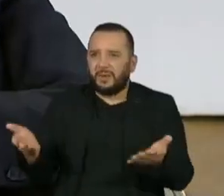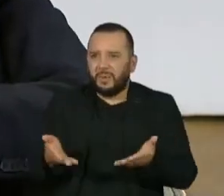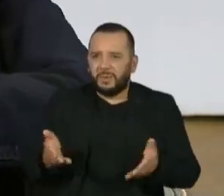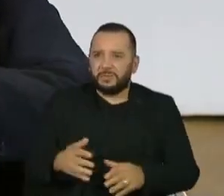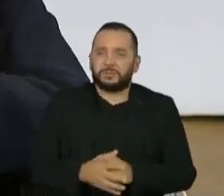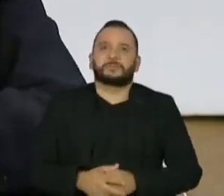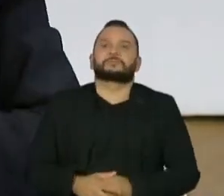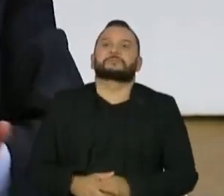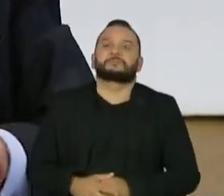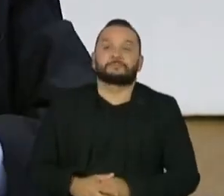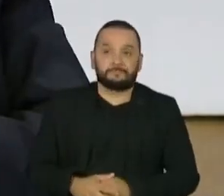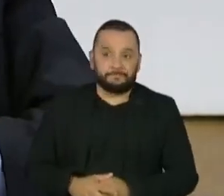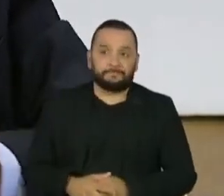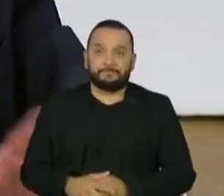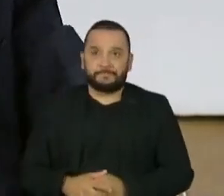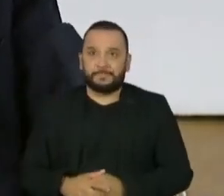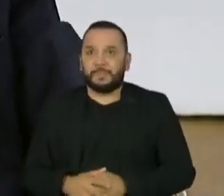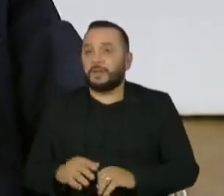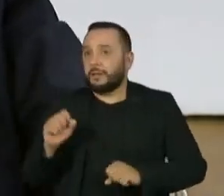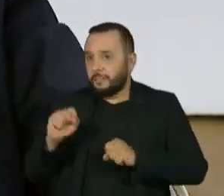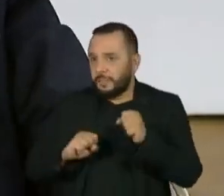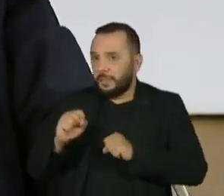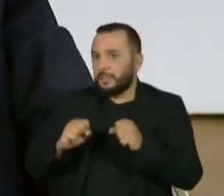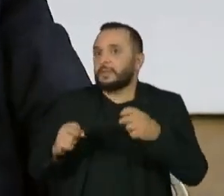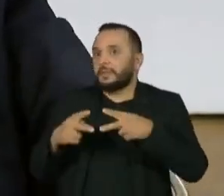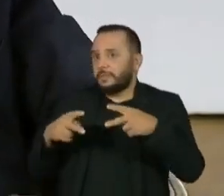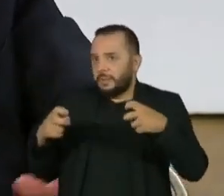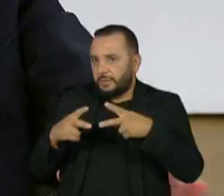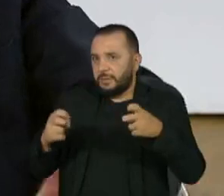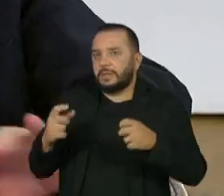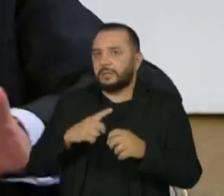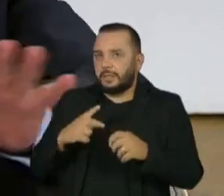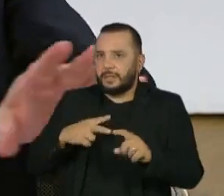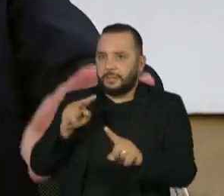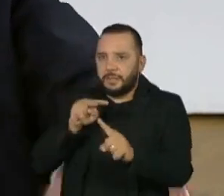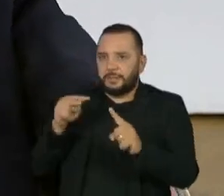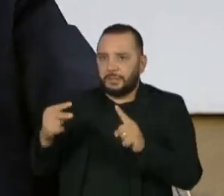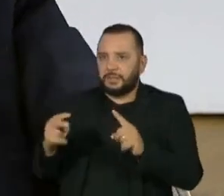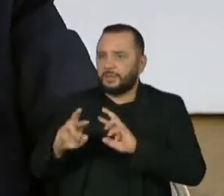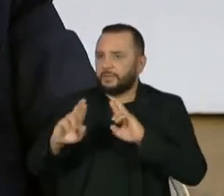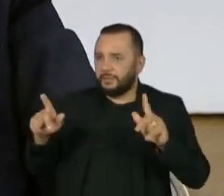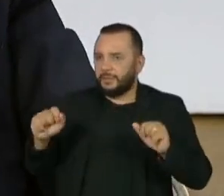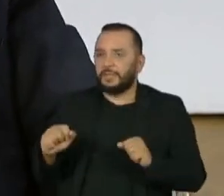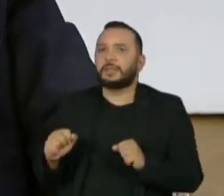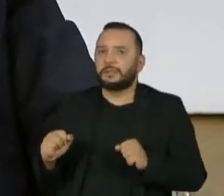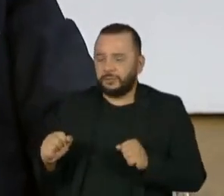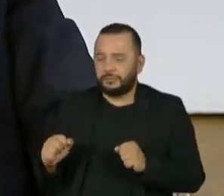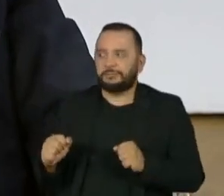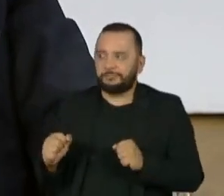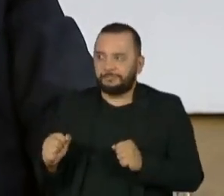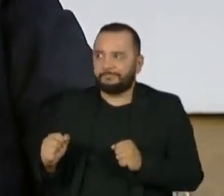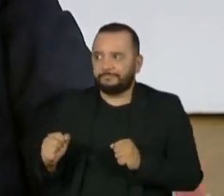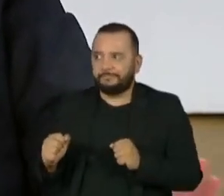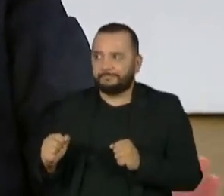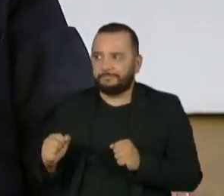Olha, a Petrobras claramente tem uma visão diferente da média de quem está fazendo isso.